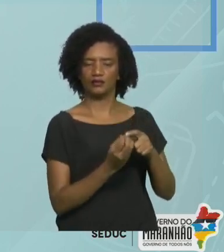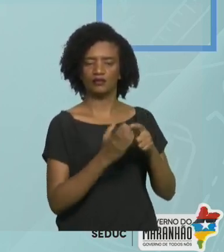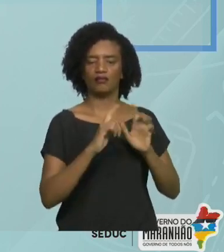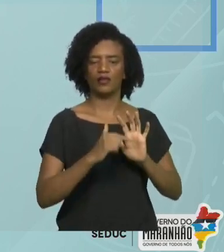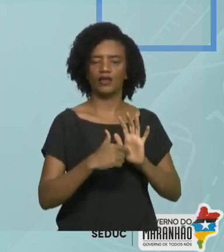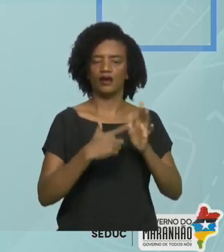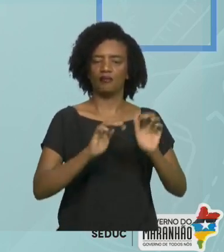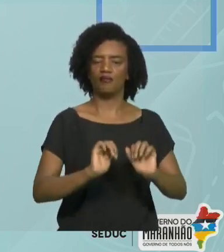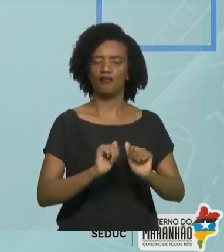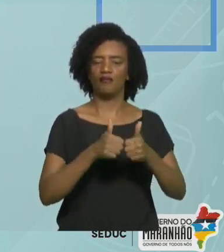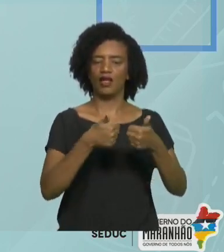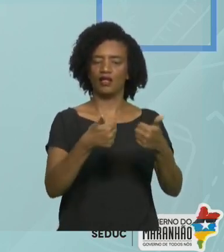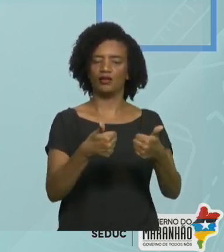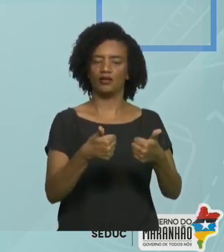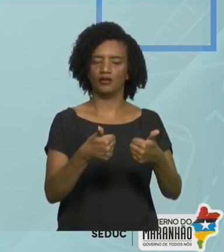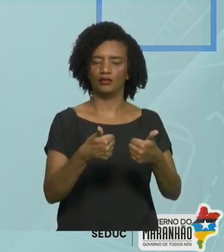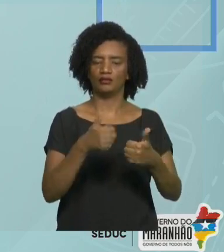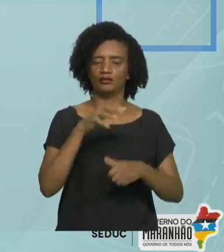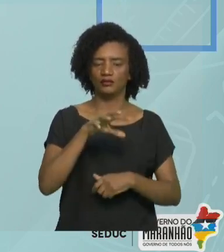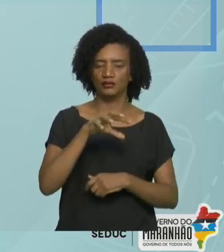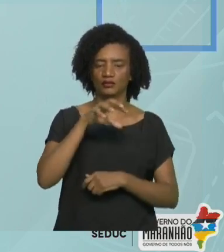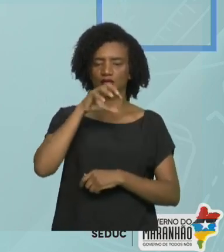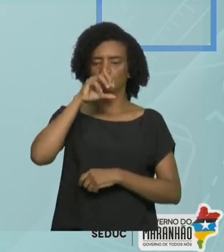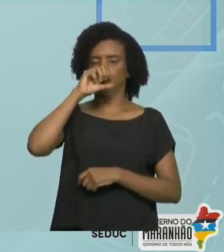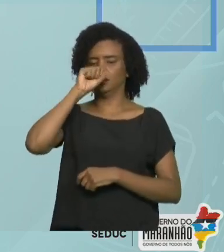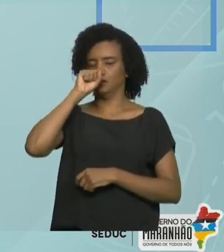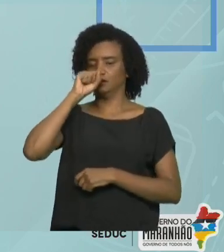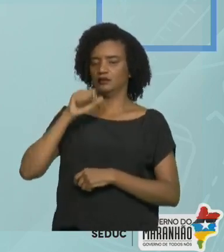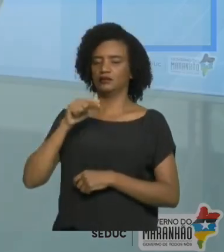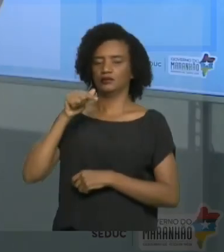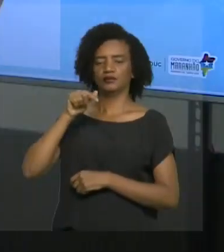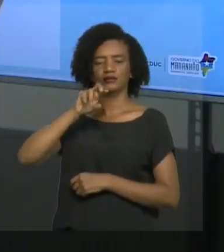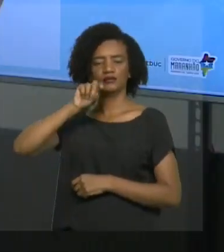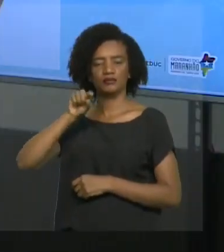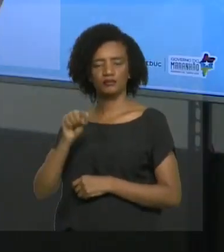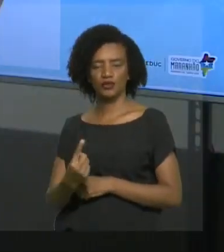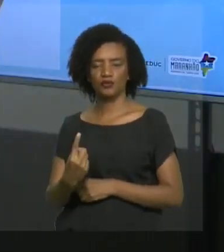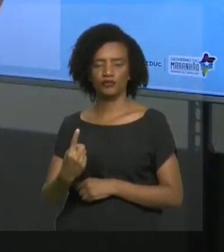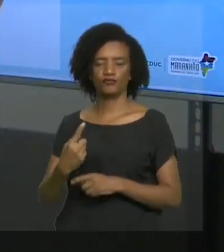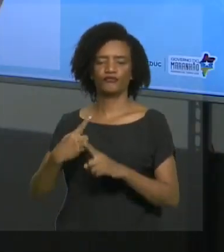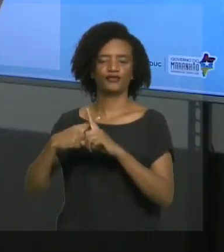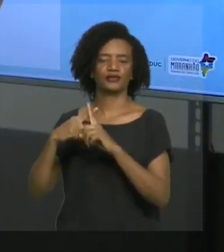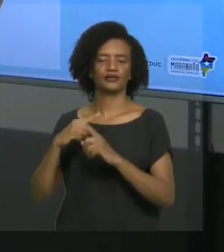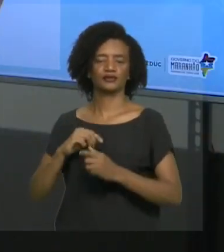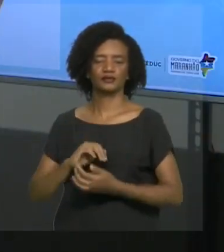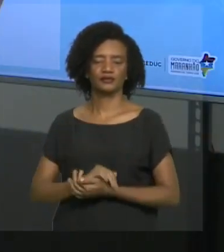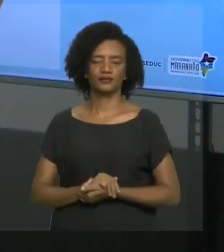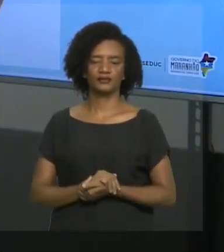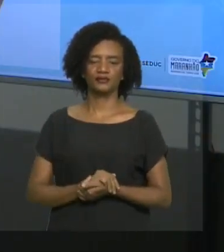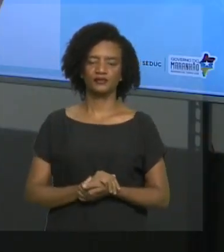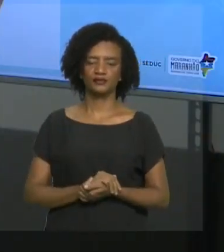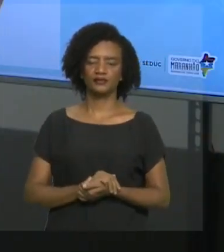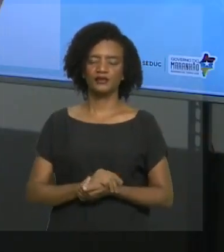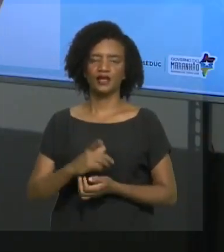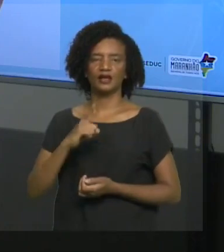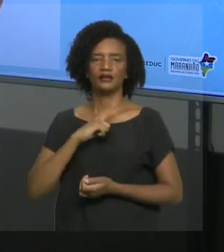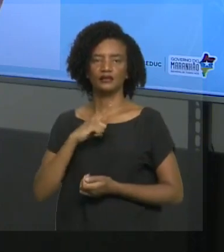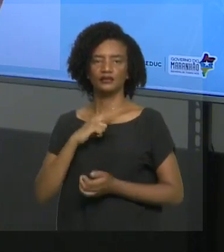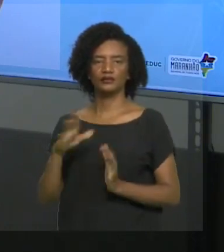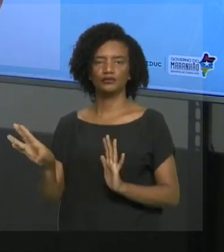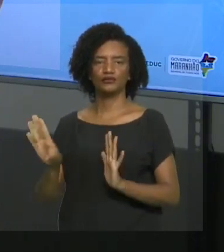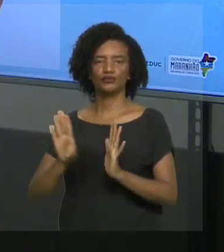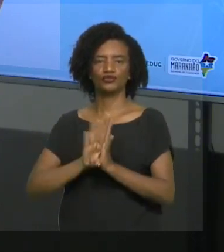respiração em cerca de 7 mil vezes. Então, quando chega nos alvéolos, esses alvéolos vão estar recobertos por esses vasos, que são os